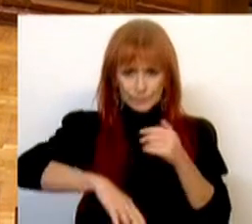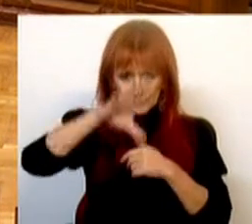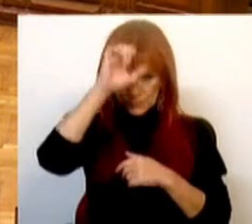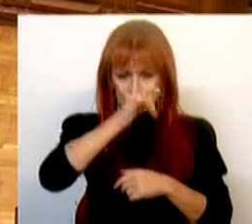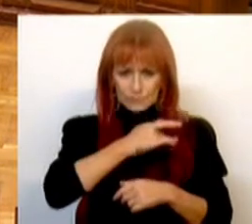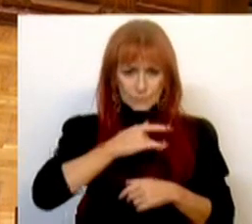Aplausos